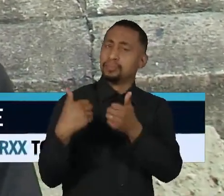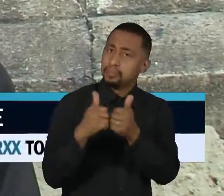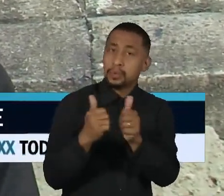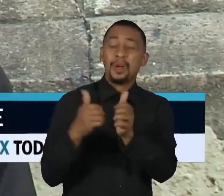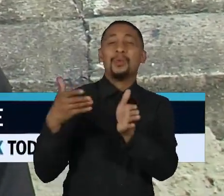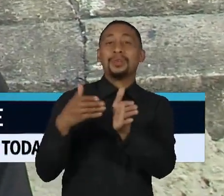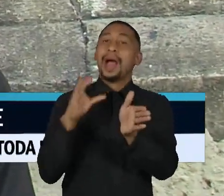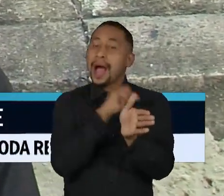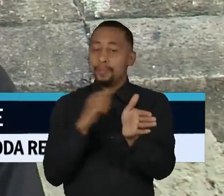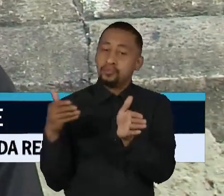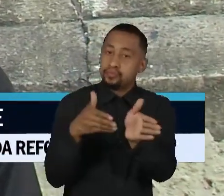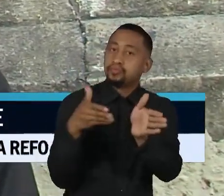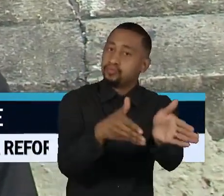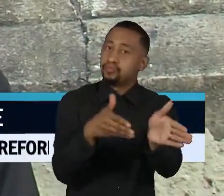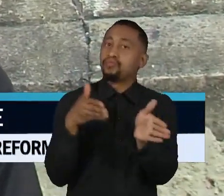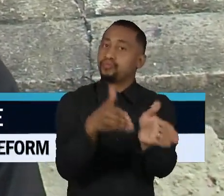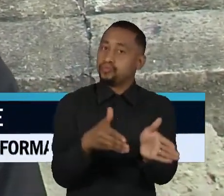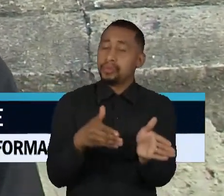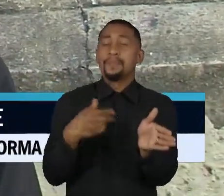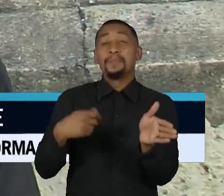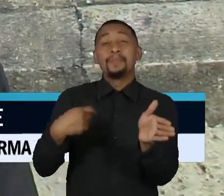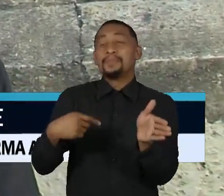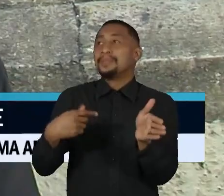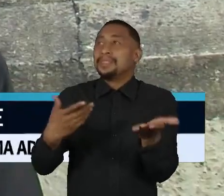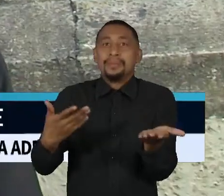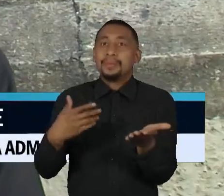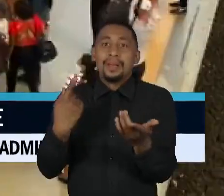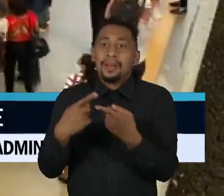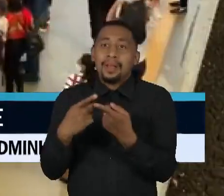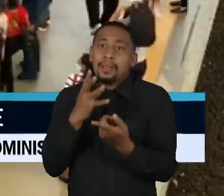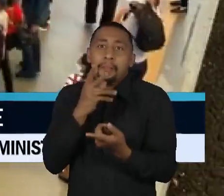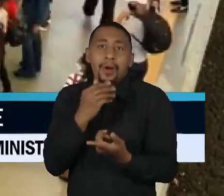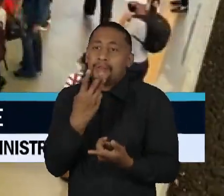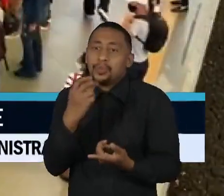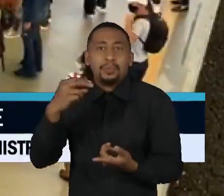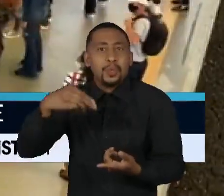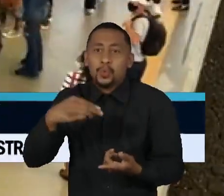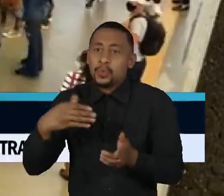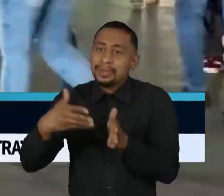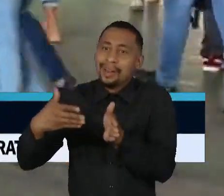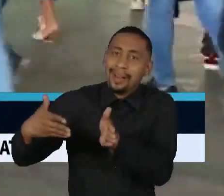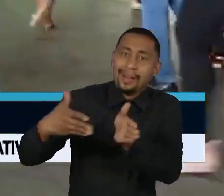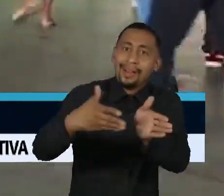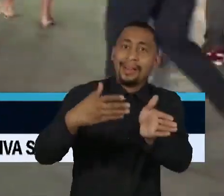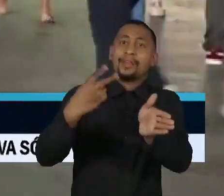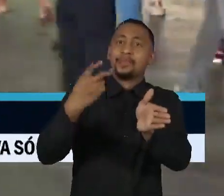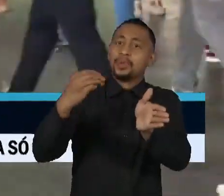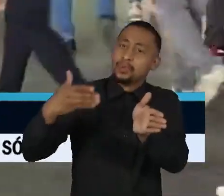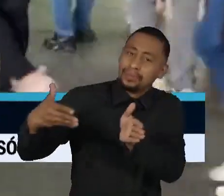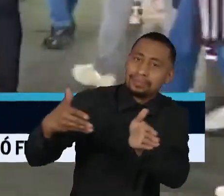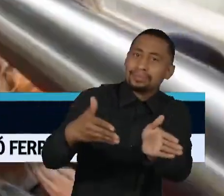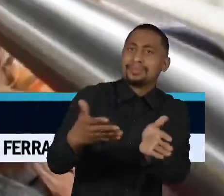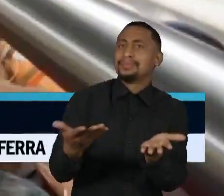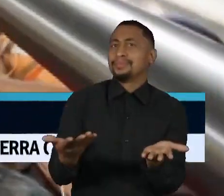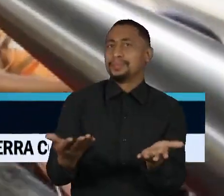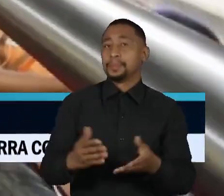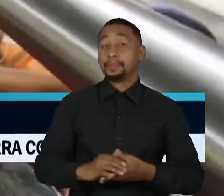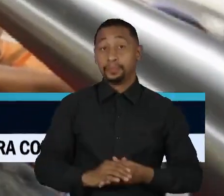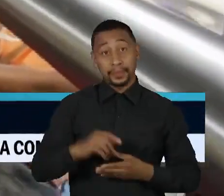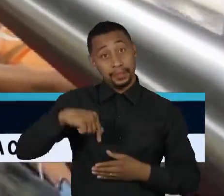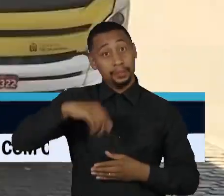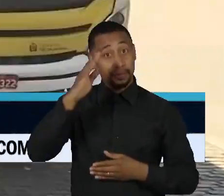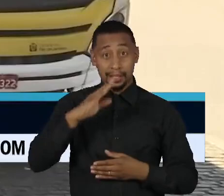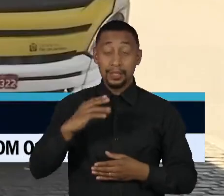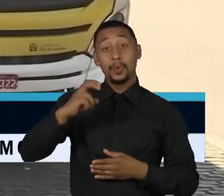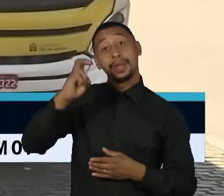trem demora a cada 20 minutos, a cada 30 minutos, às demora muito. O Brasil está na contramão da América Latina. Para que as 15